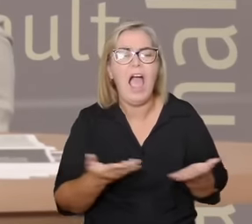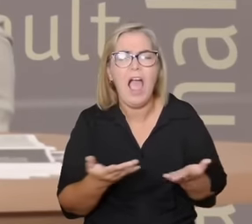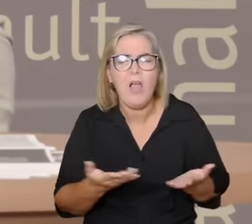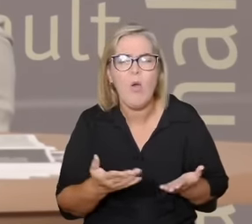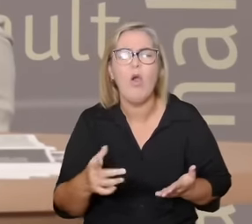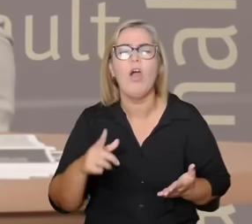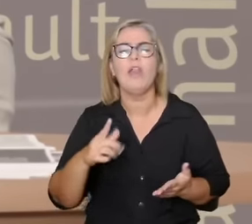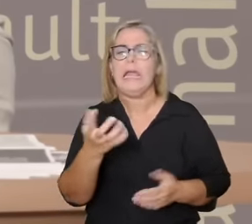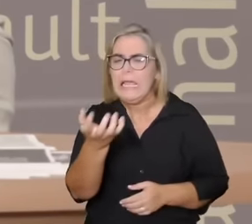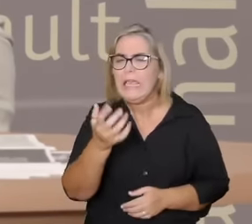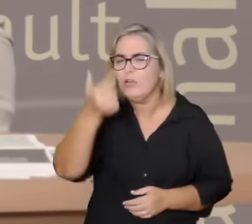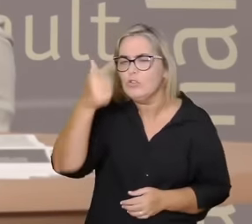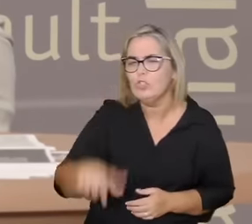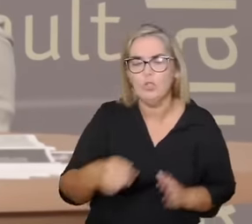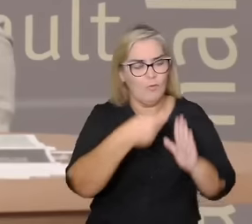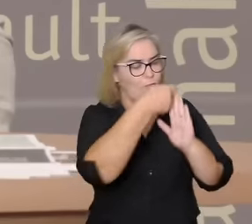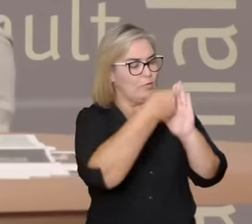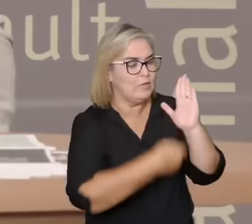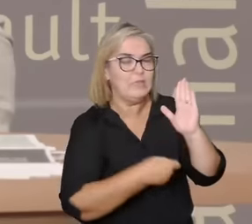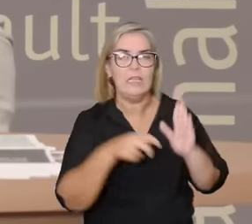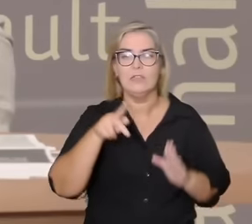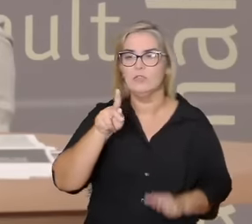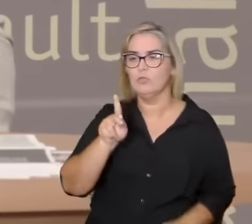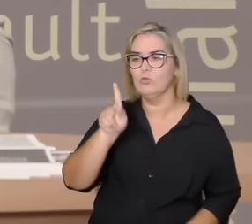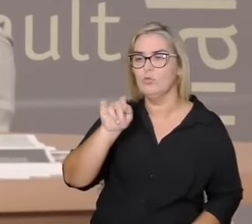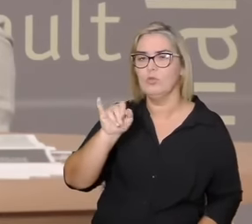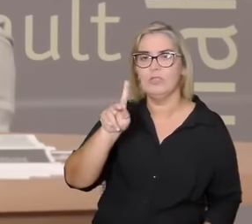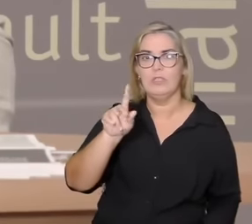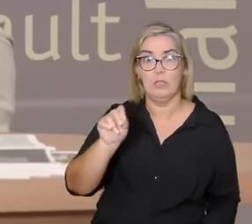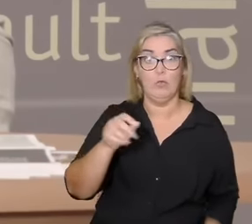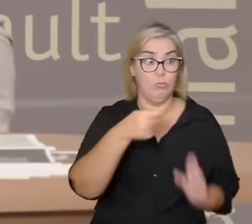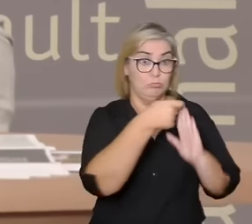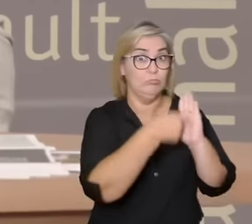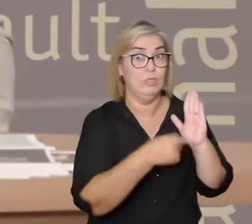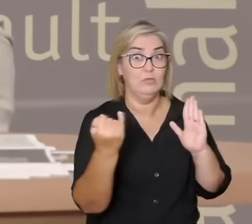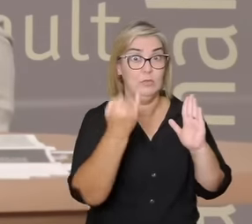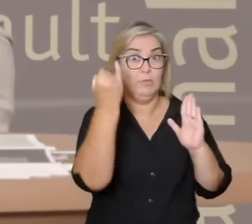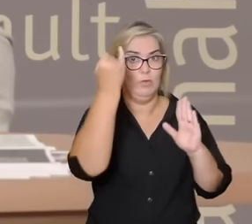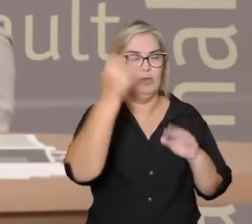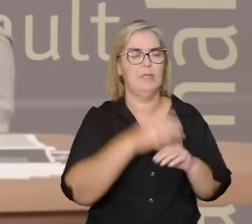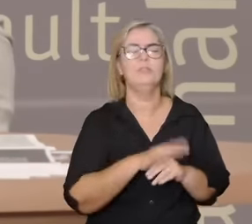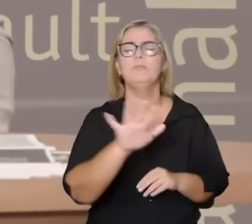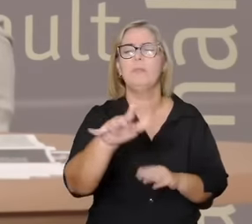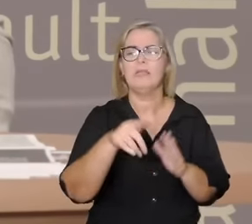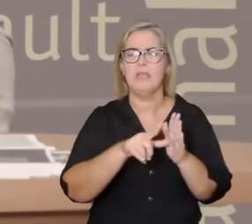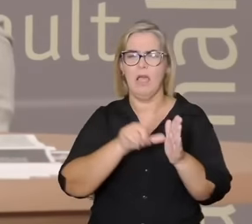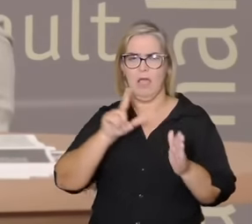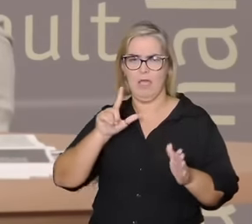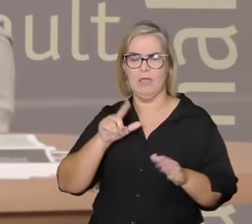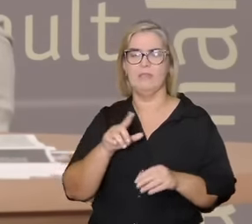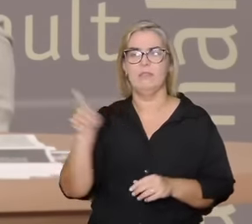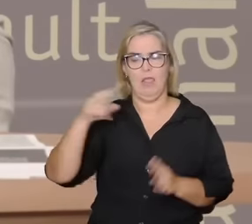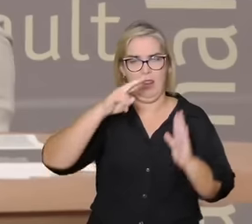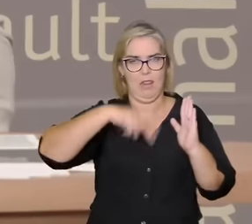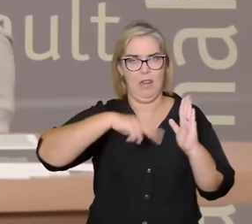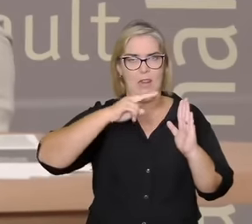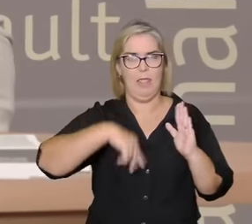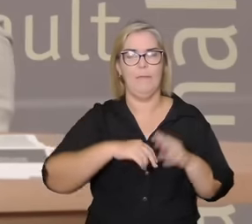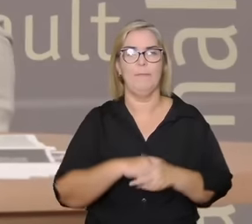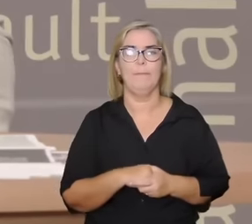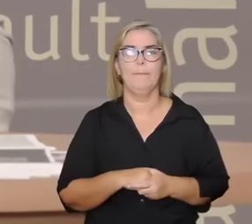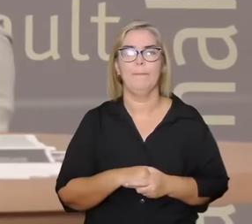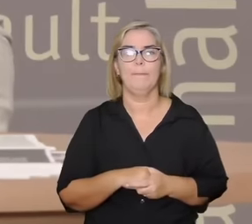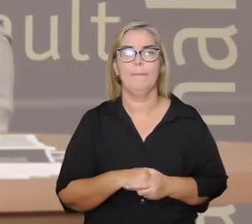trecho que eu acho que vai ser para a gente um trecho importante antes de ouvir o Kiko que vai ler aqui para a gente um trecho